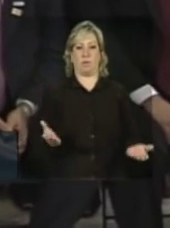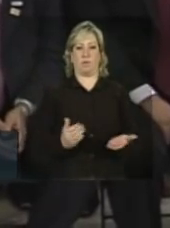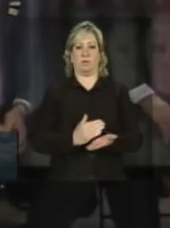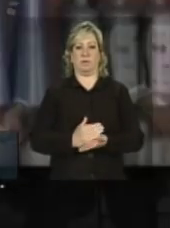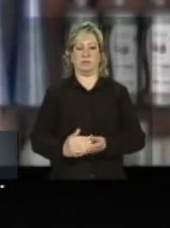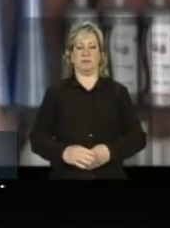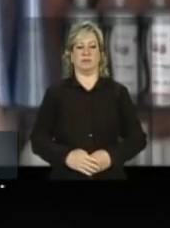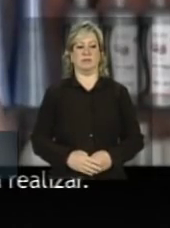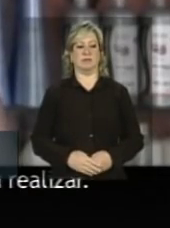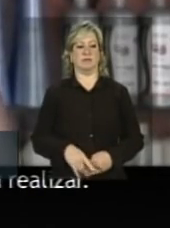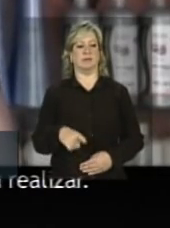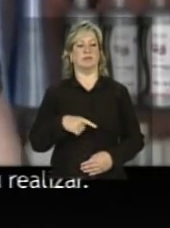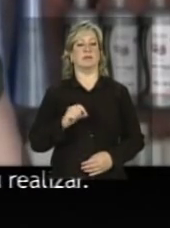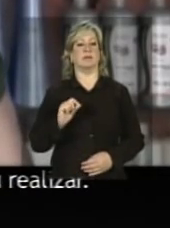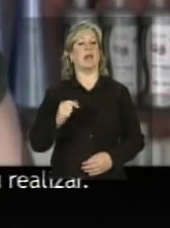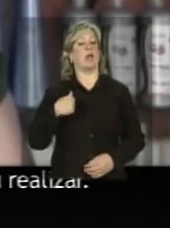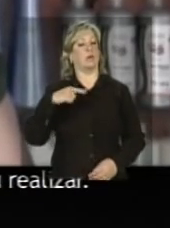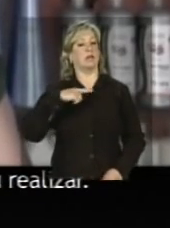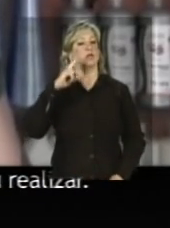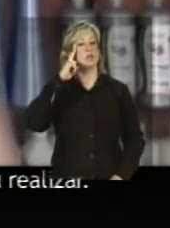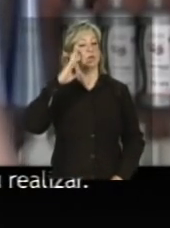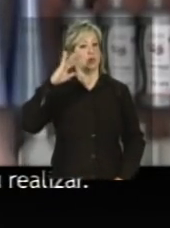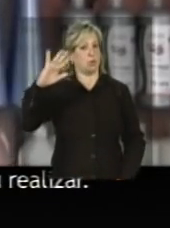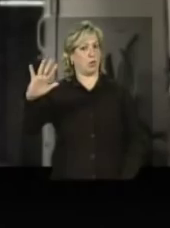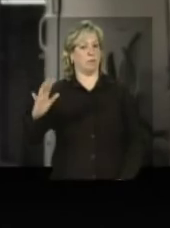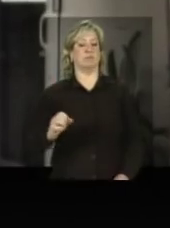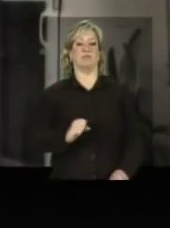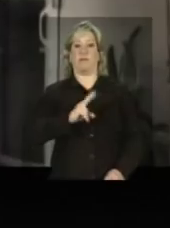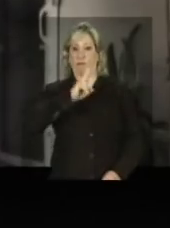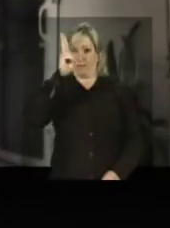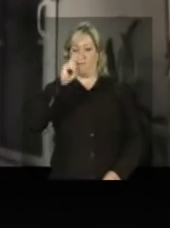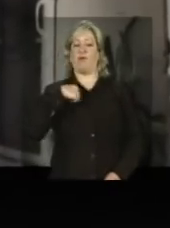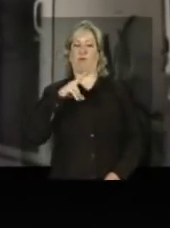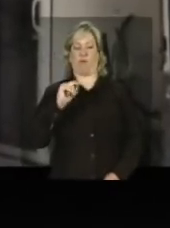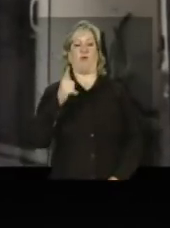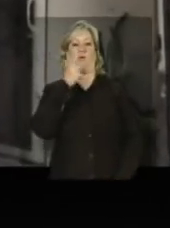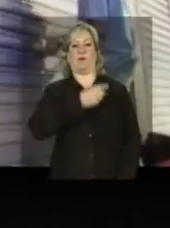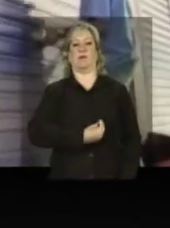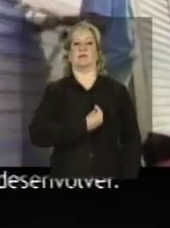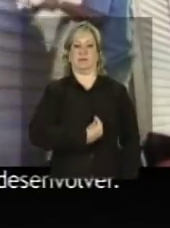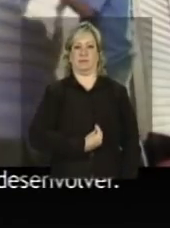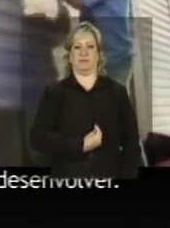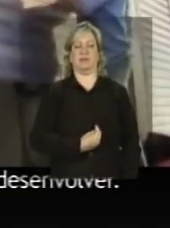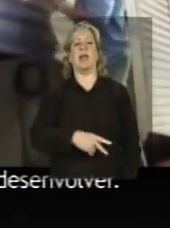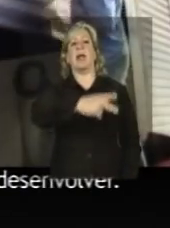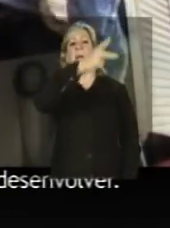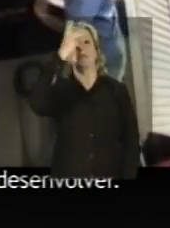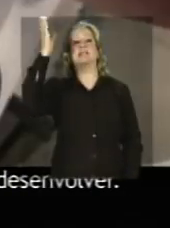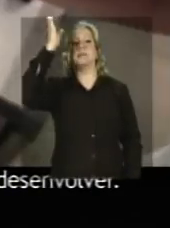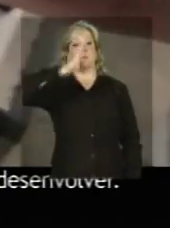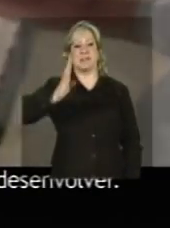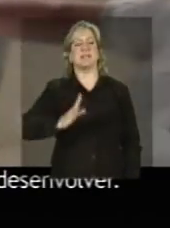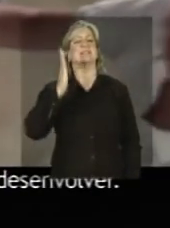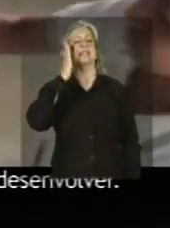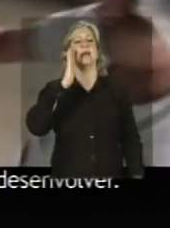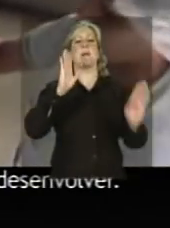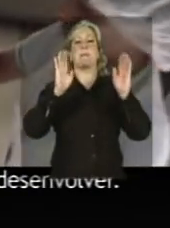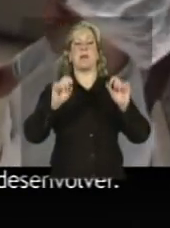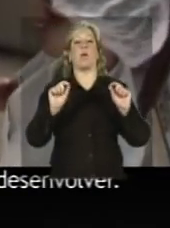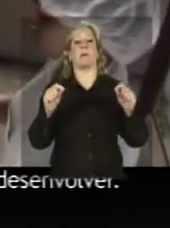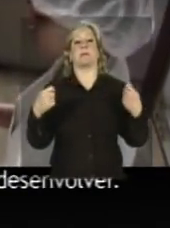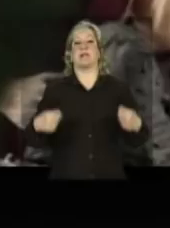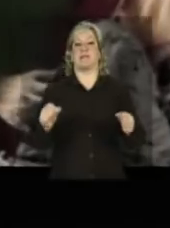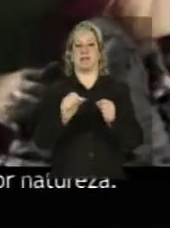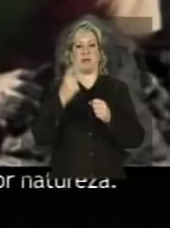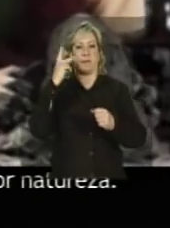Tenho um sonho grande. Eu tenho um sonho grande que vou realizar. O brasileiro sabe bem o que precisa fazer para crescer e se